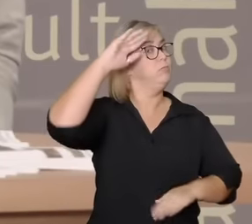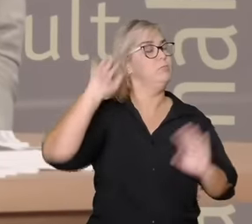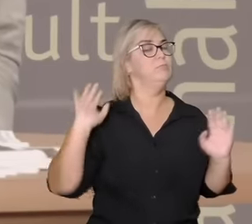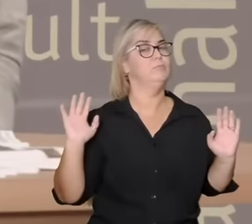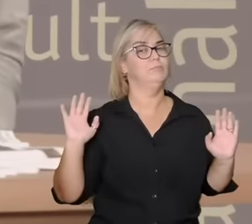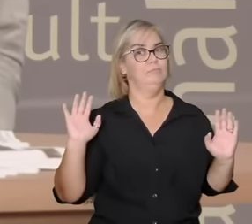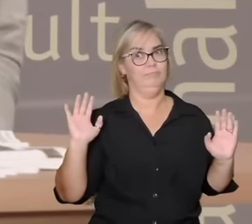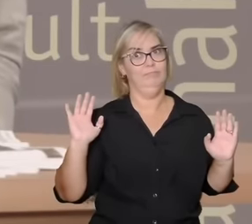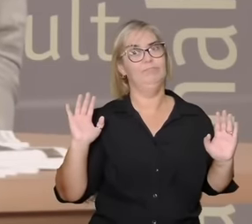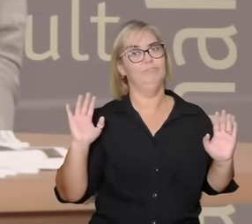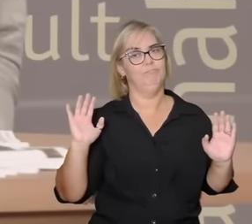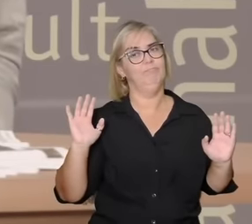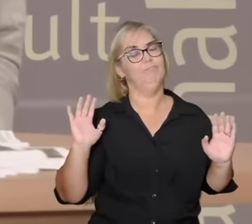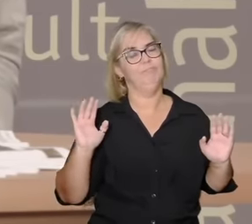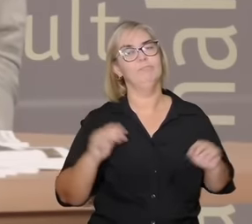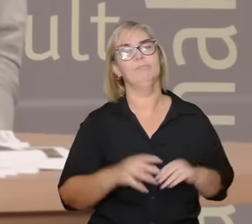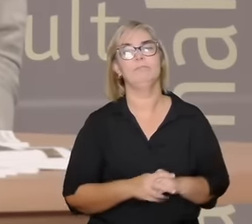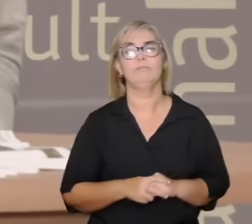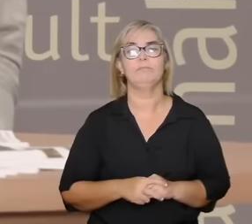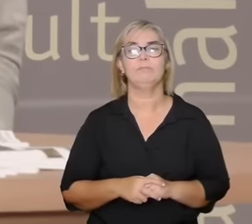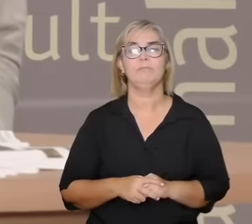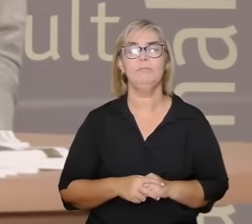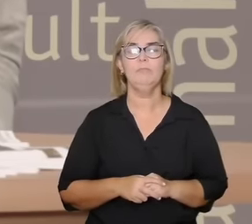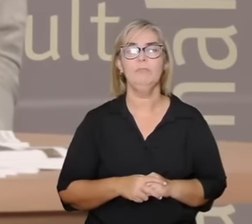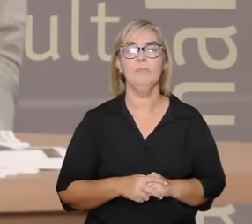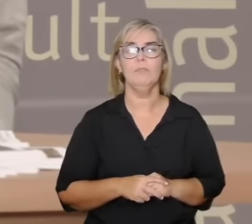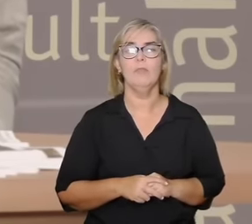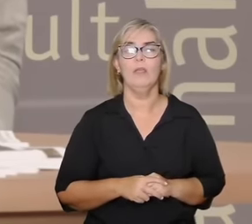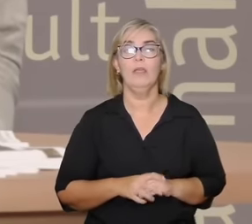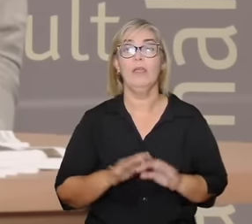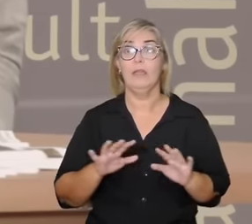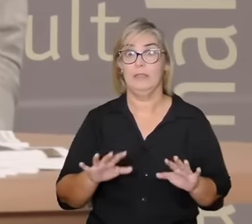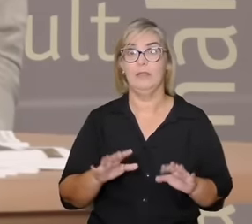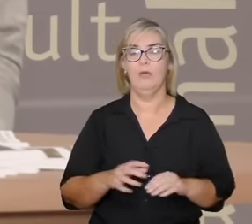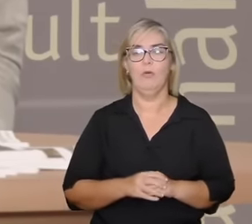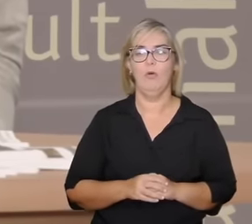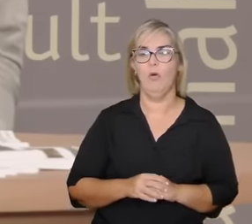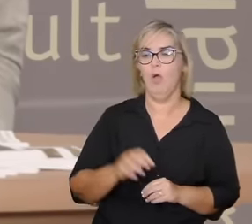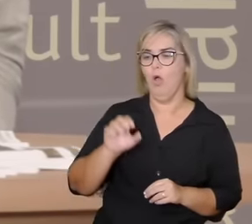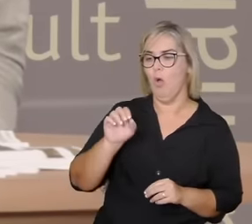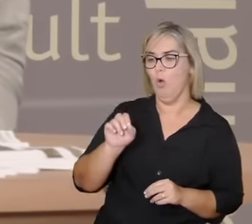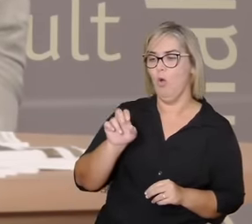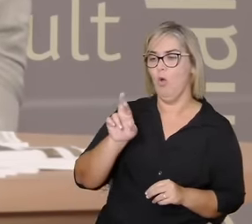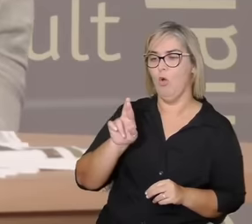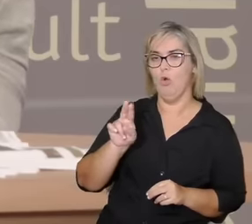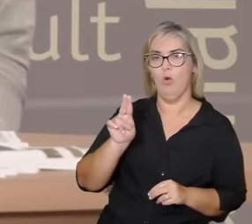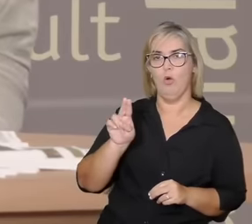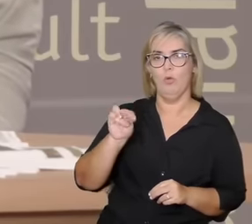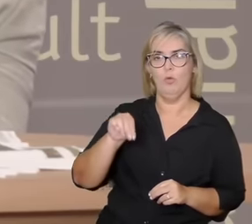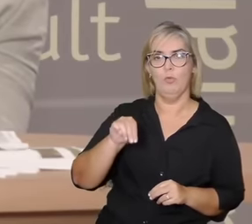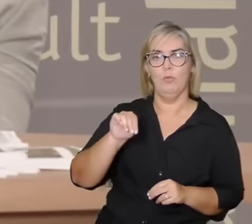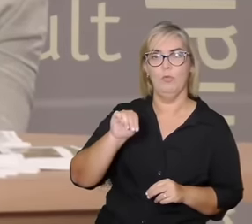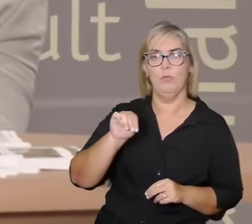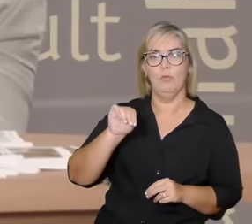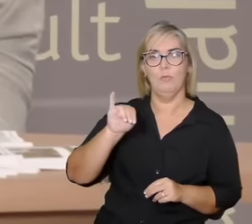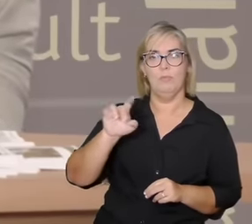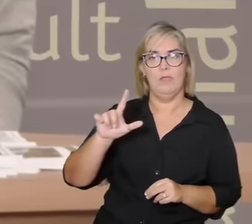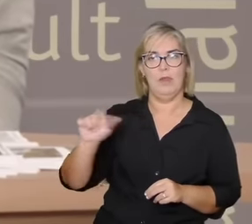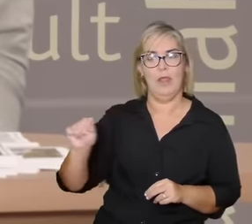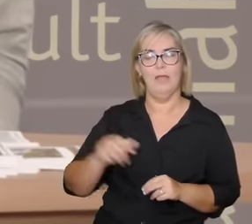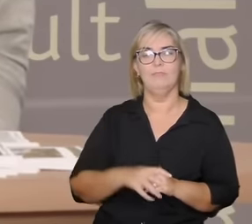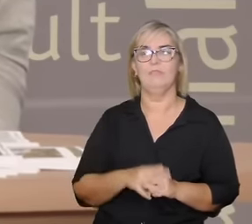onde eu aguento até onde eu suporto então o Orumilá traz uma a ideia do Orumilá de falar de biomas afetivos